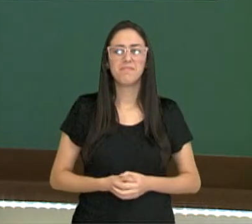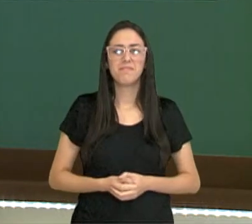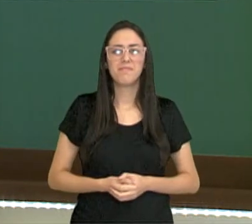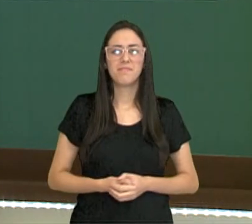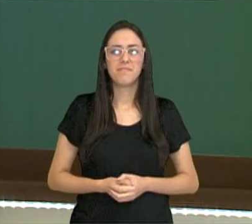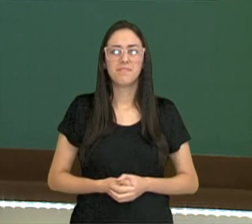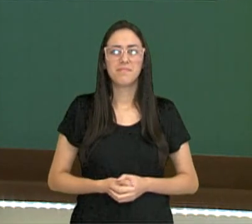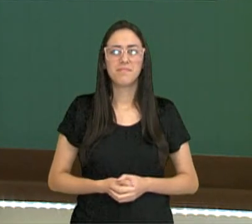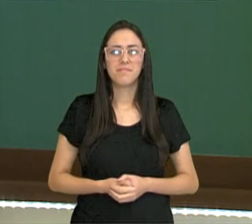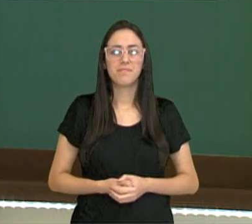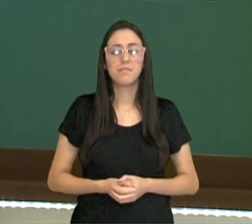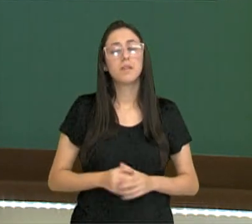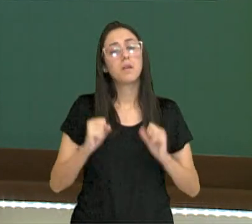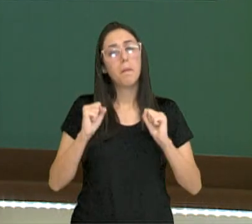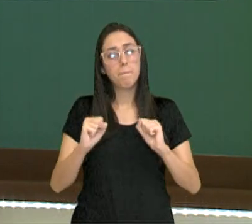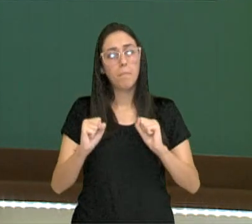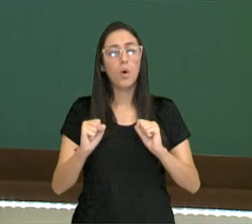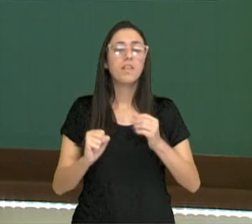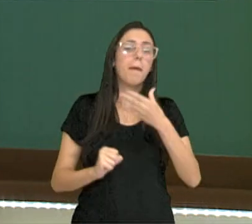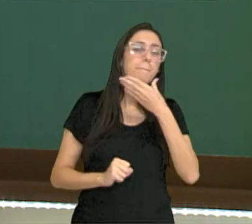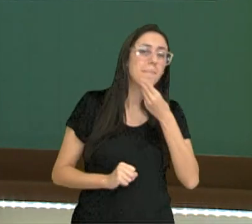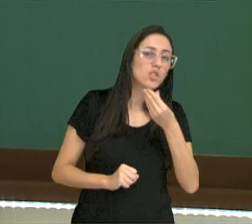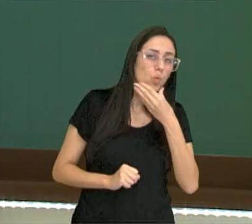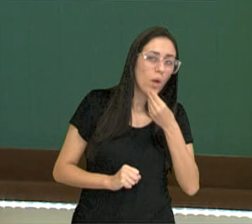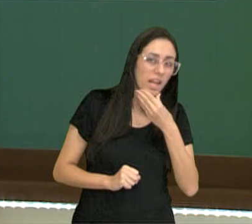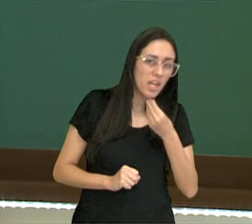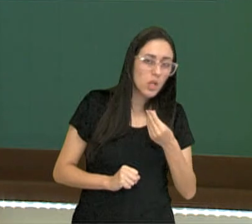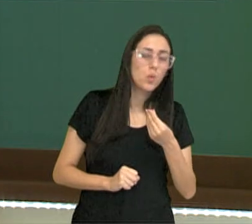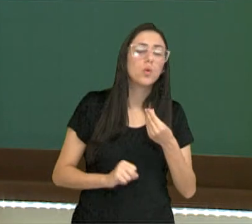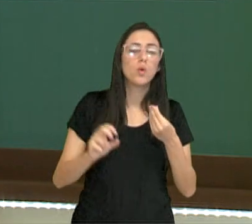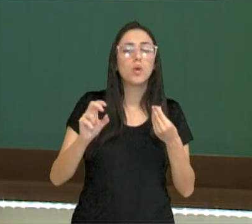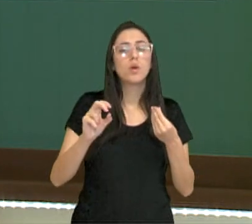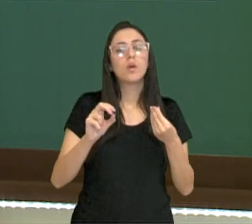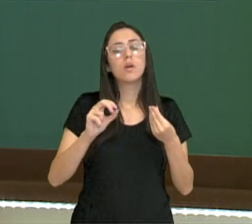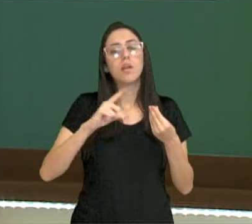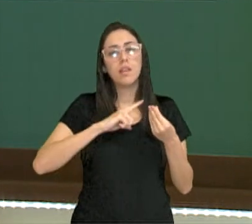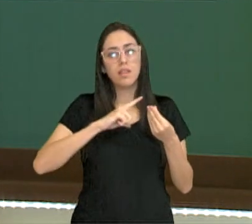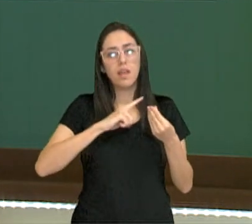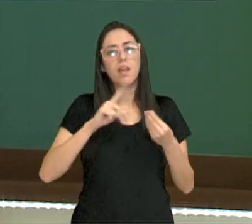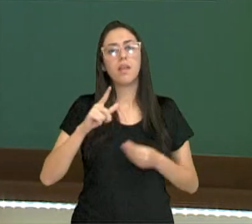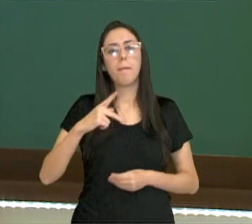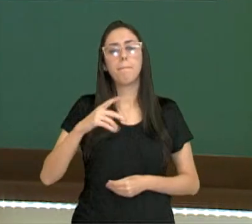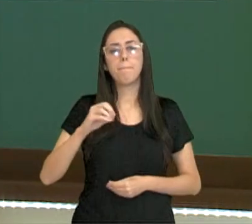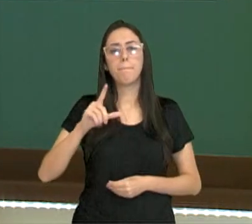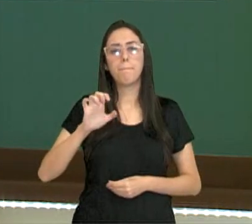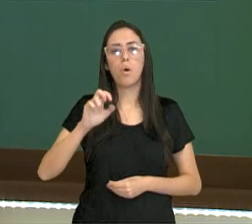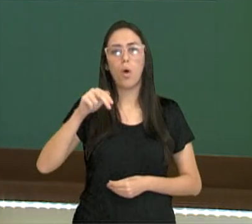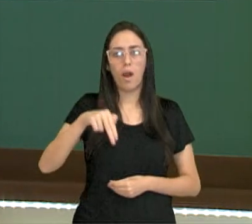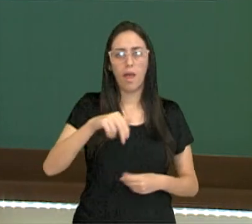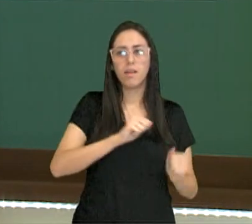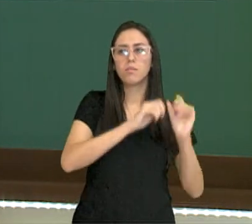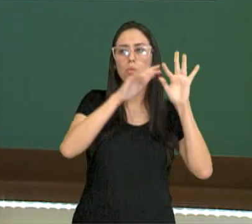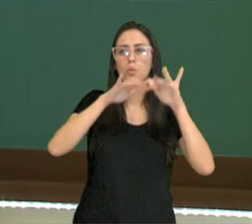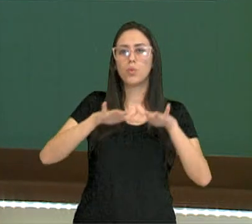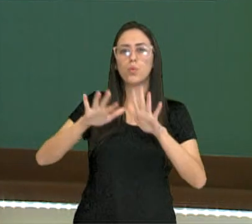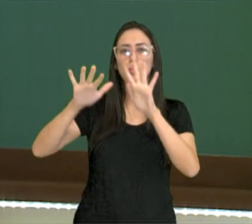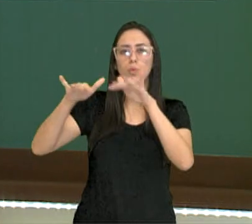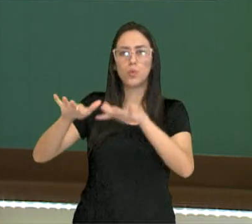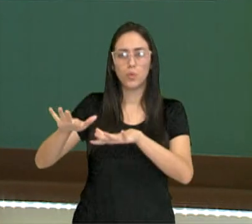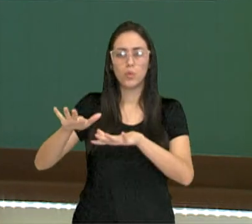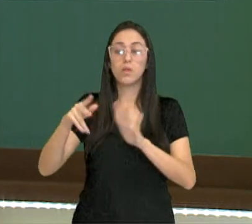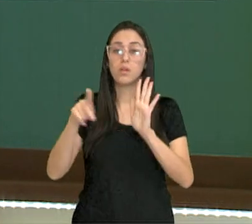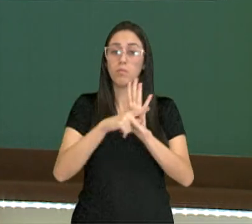Posso ter estróbulos masculinos, que vão produzir grãos de pólen. Então, eu encontro numa árvore masculina,